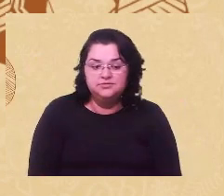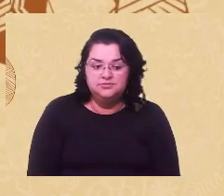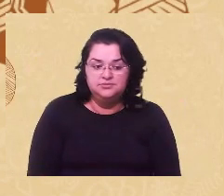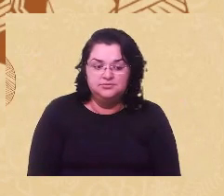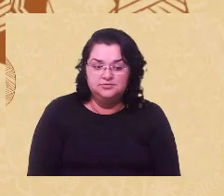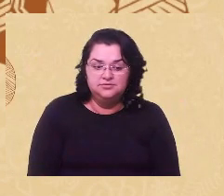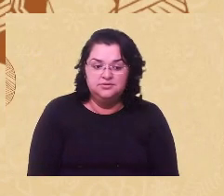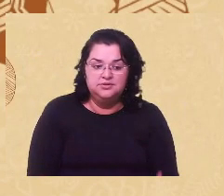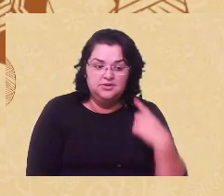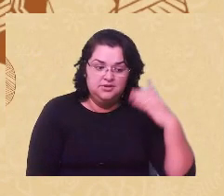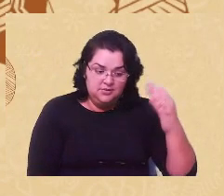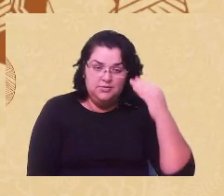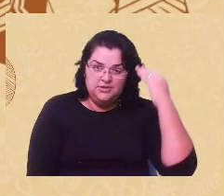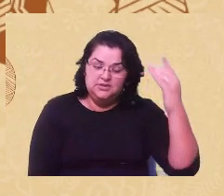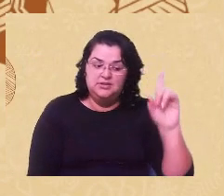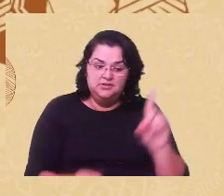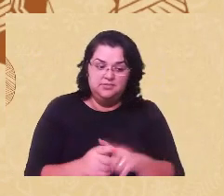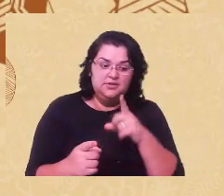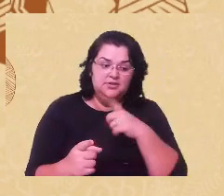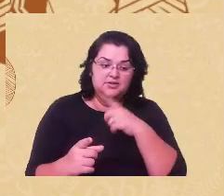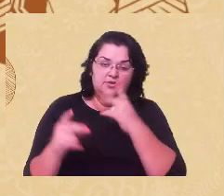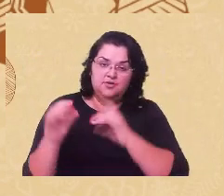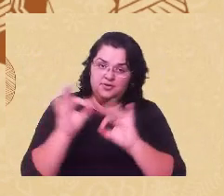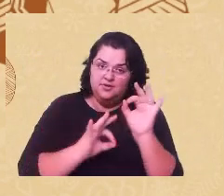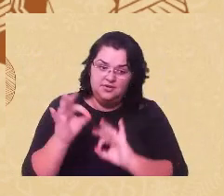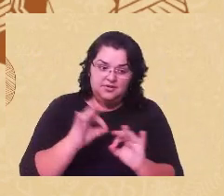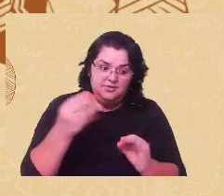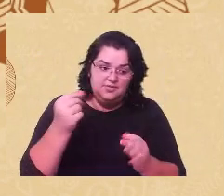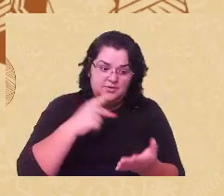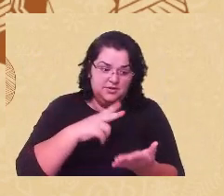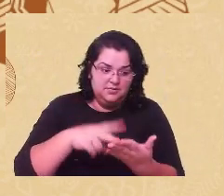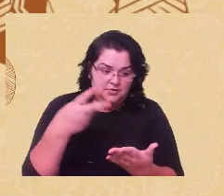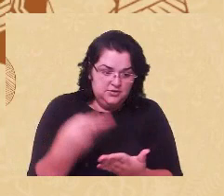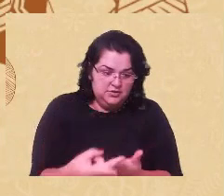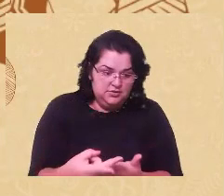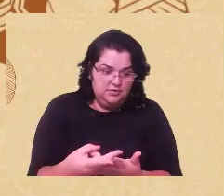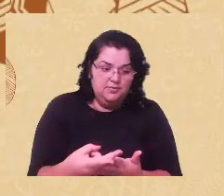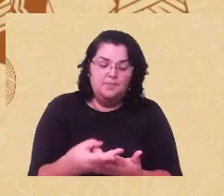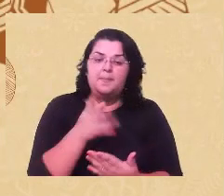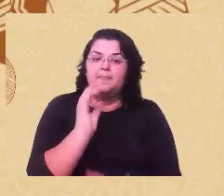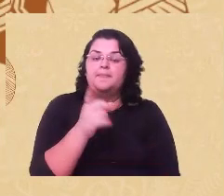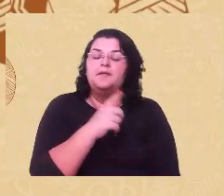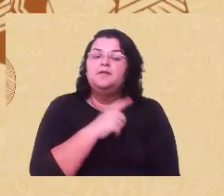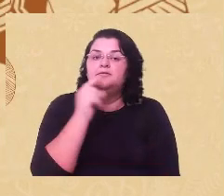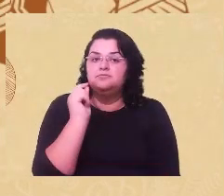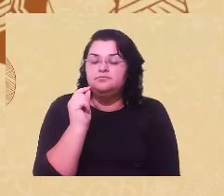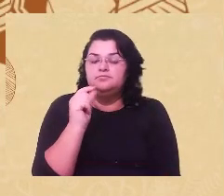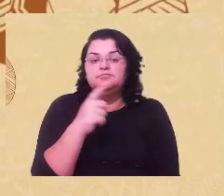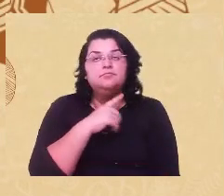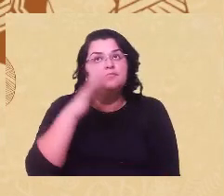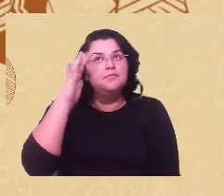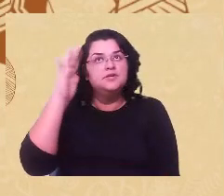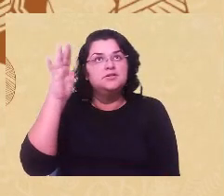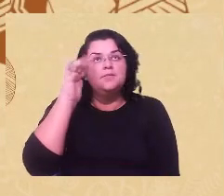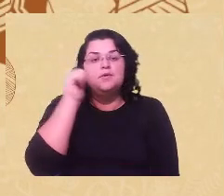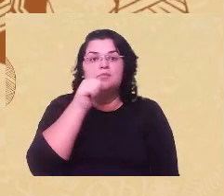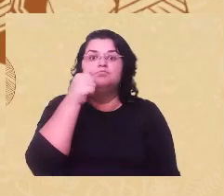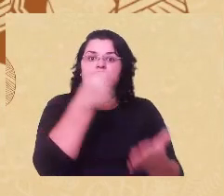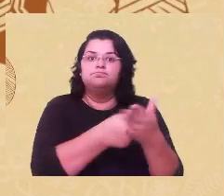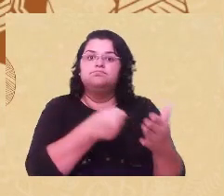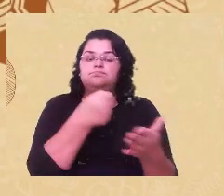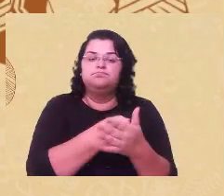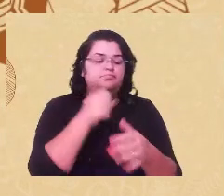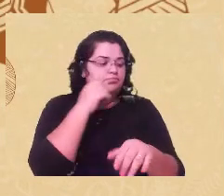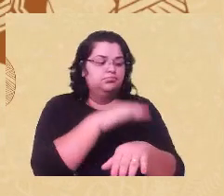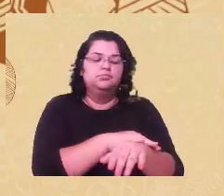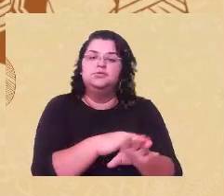da gente estar falando de uma organização que é um pouco posterior, já aparecia também no pensamento das feministas negras brasileiras lá na